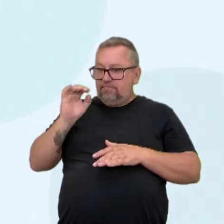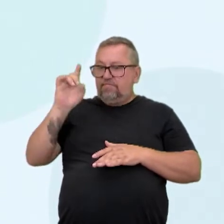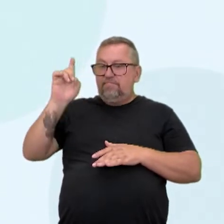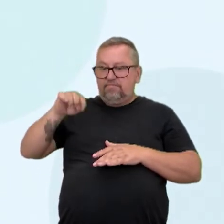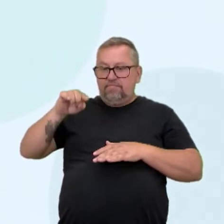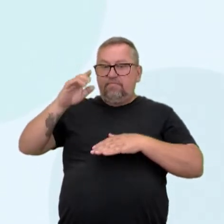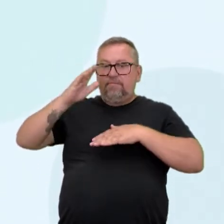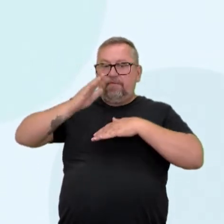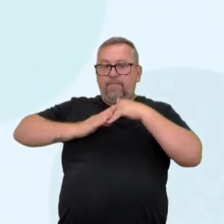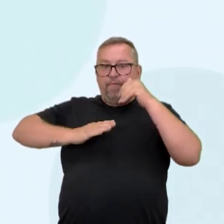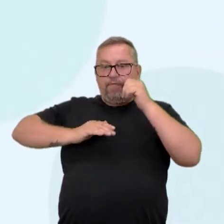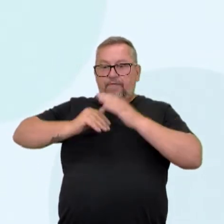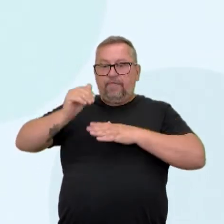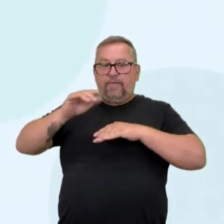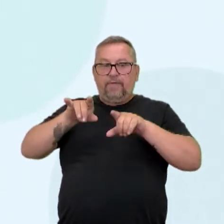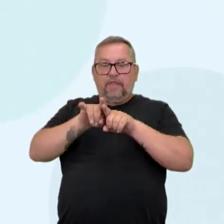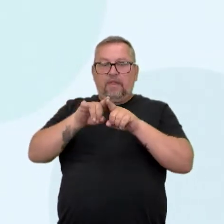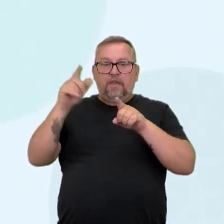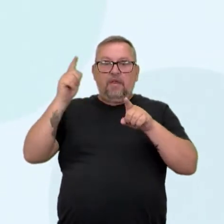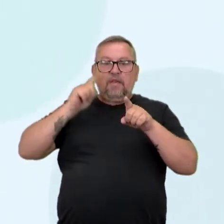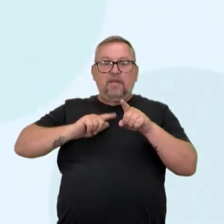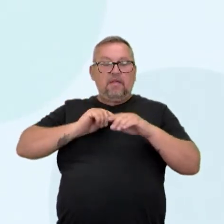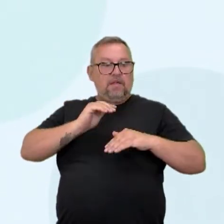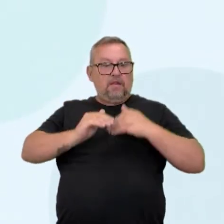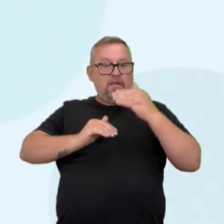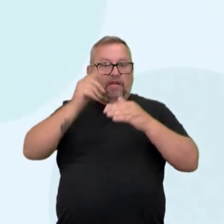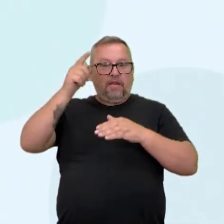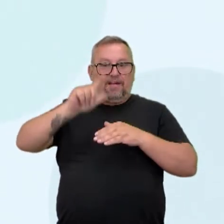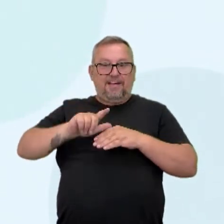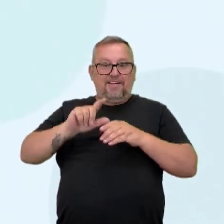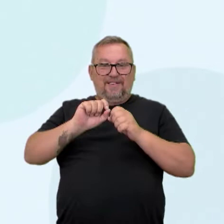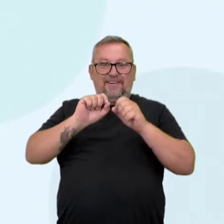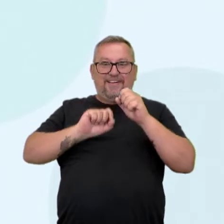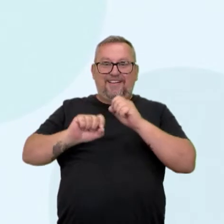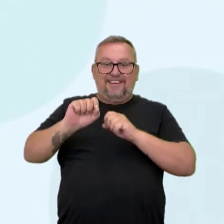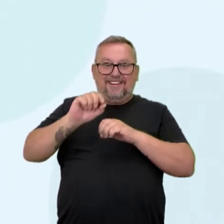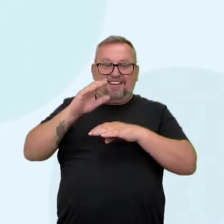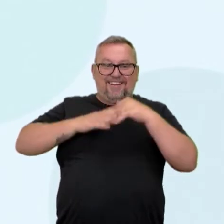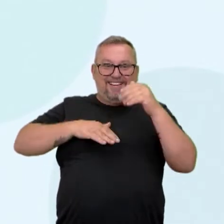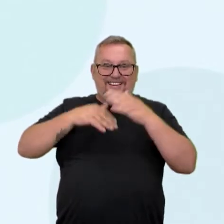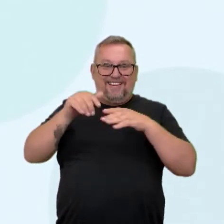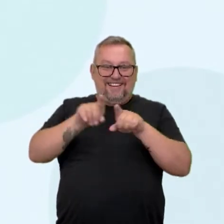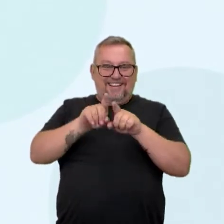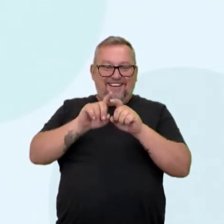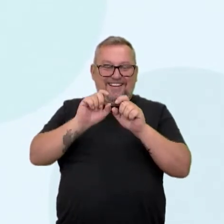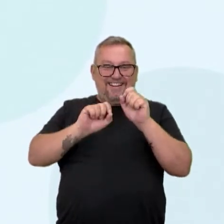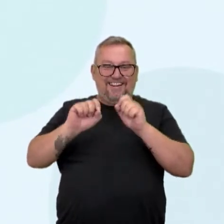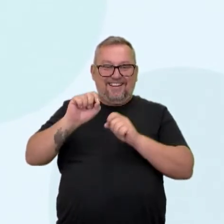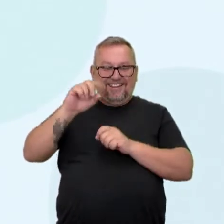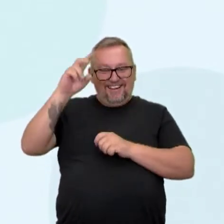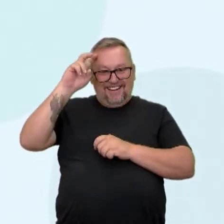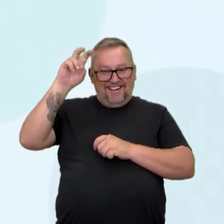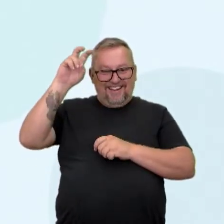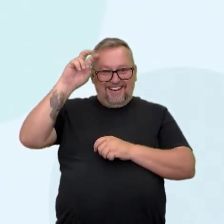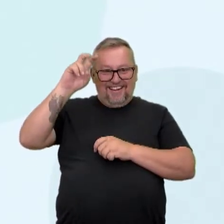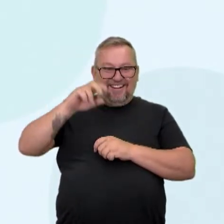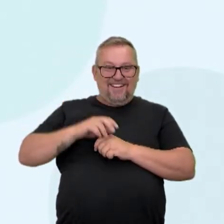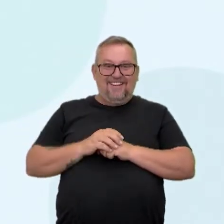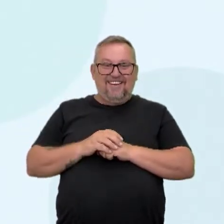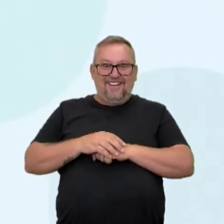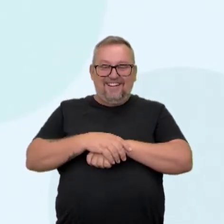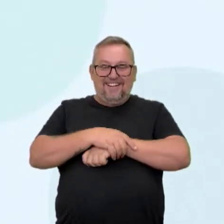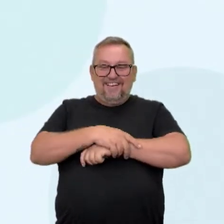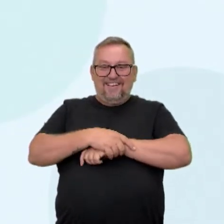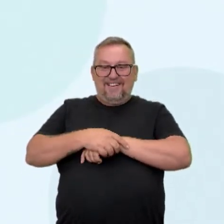A gente fala muito em desenvolver outras habilidades, mas nenhum professor inteligente joga fora